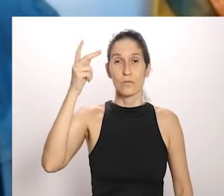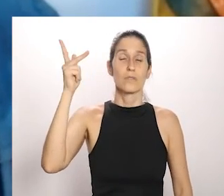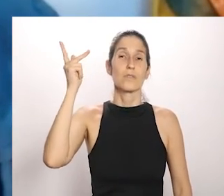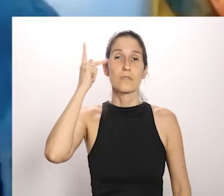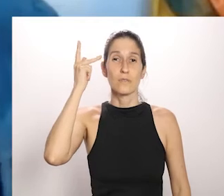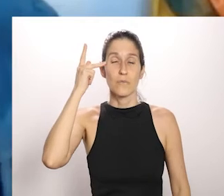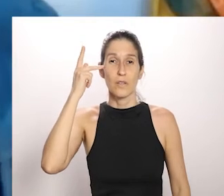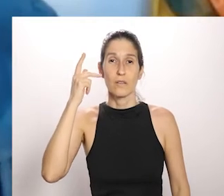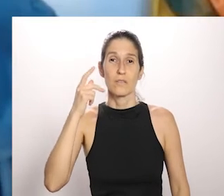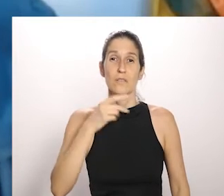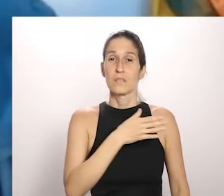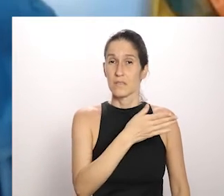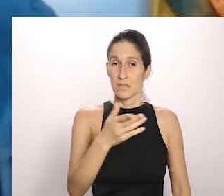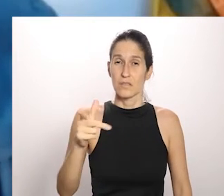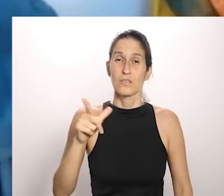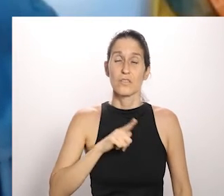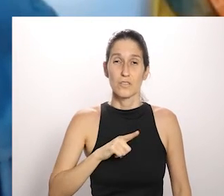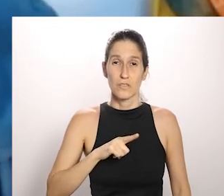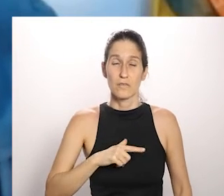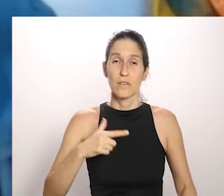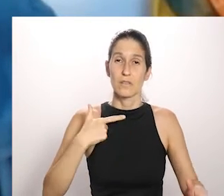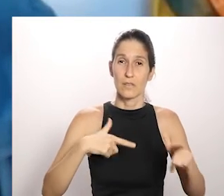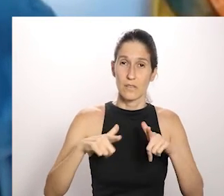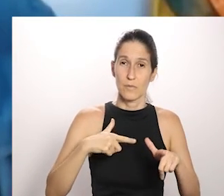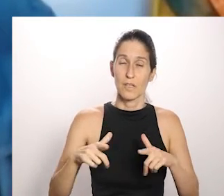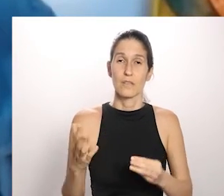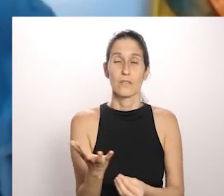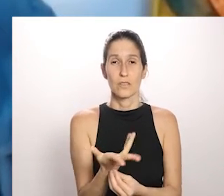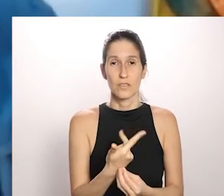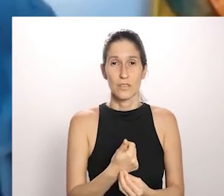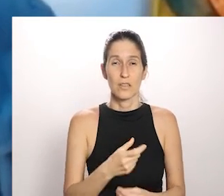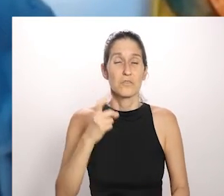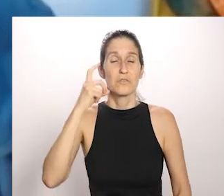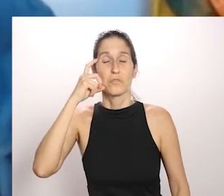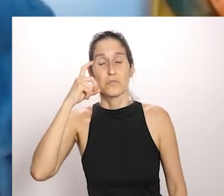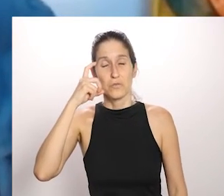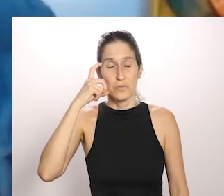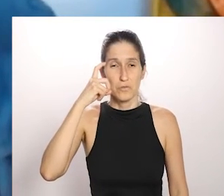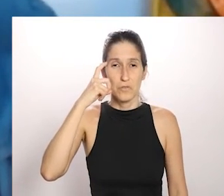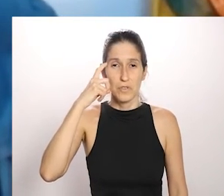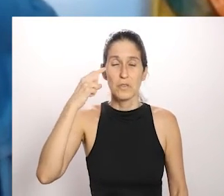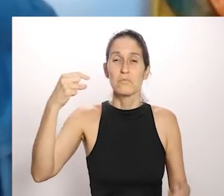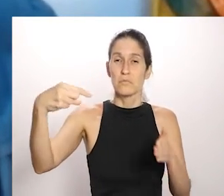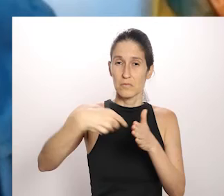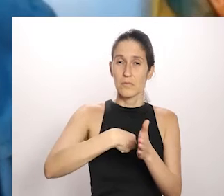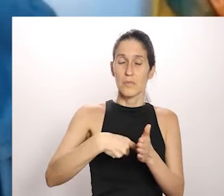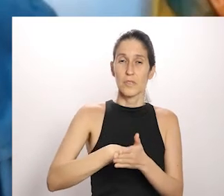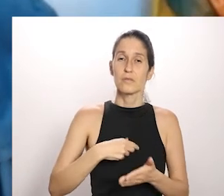acho que é Peruíbe. caso algum trabalhador ou trabalhadora tiver alguma dúvida, me coloco à disposição.